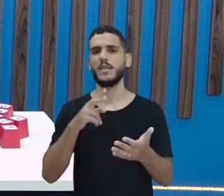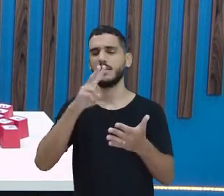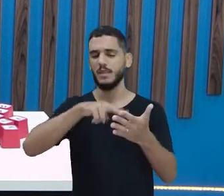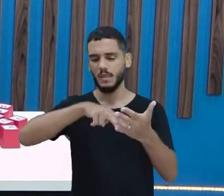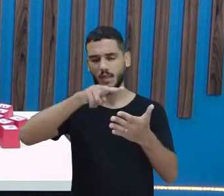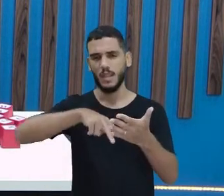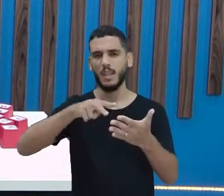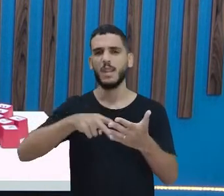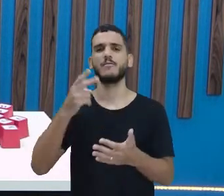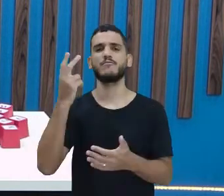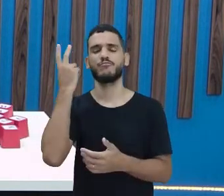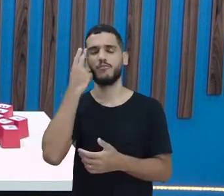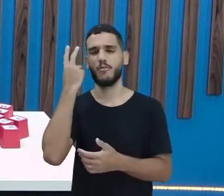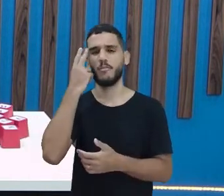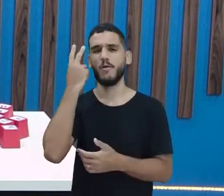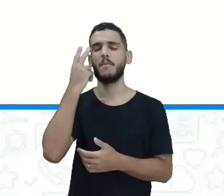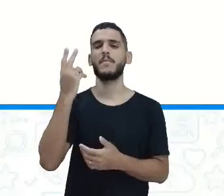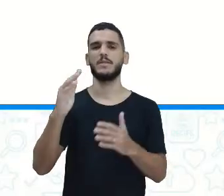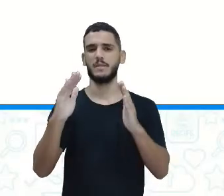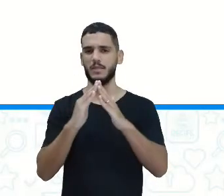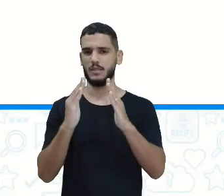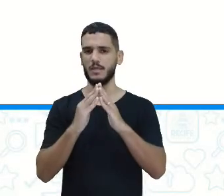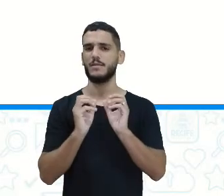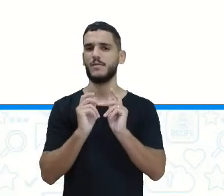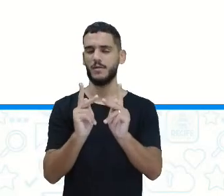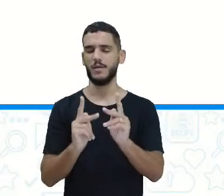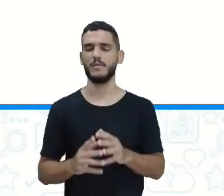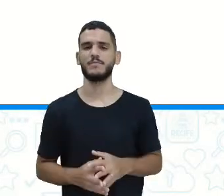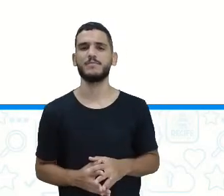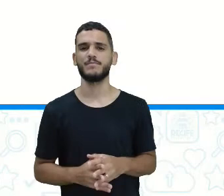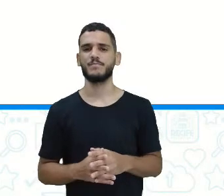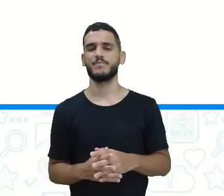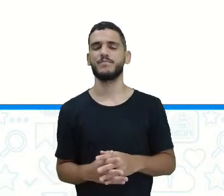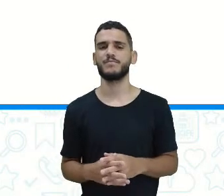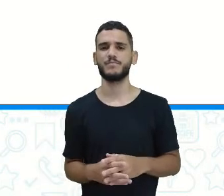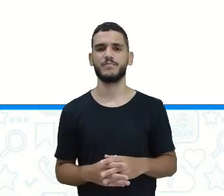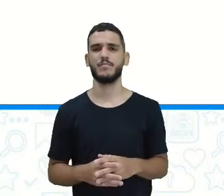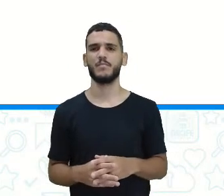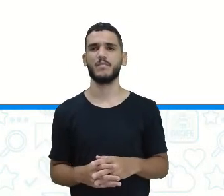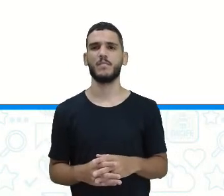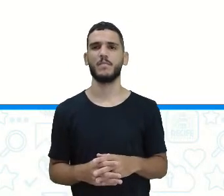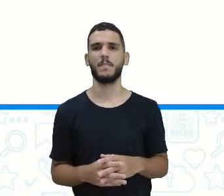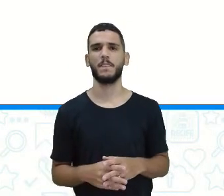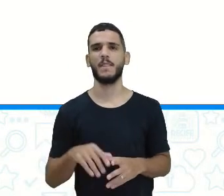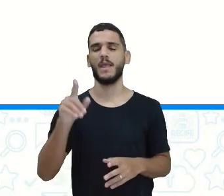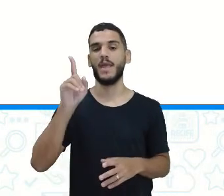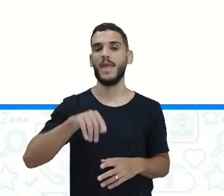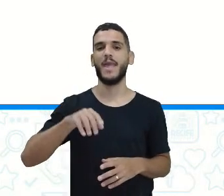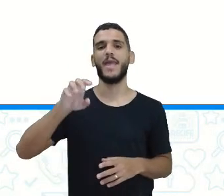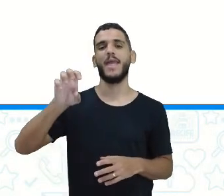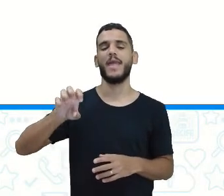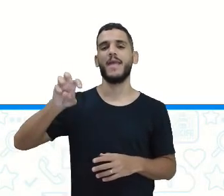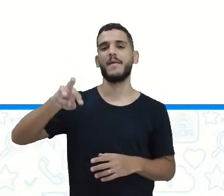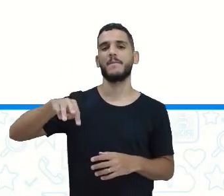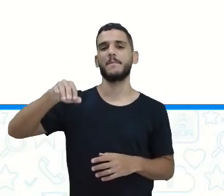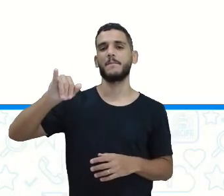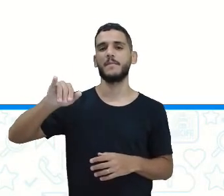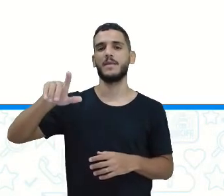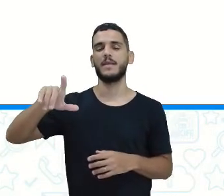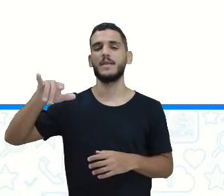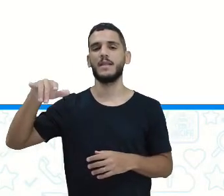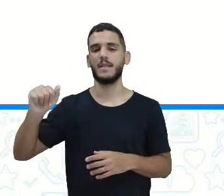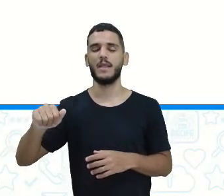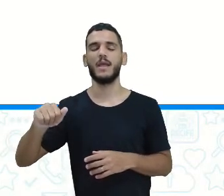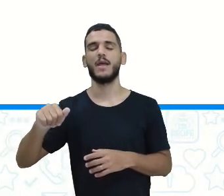tranquilamente aí em casa, tá? É Emília no País da Gramática,